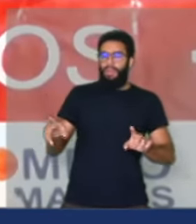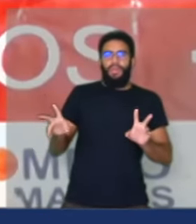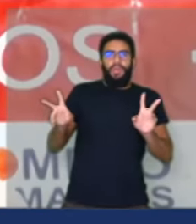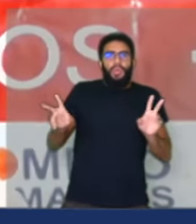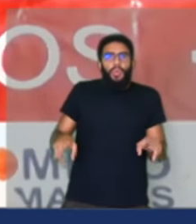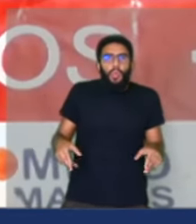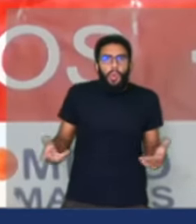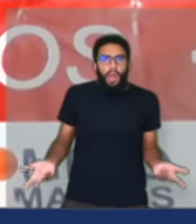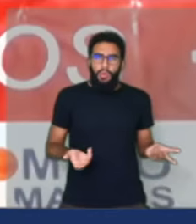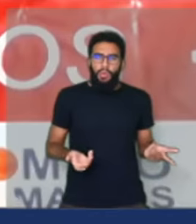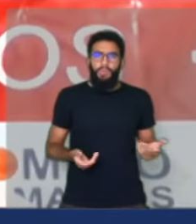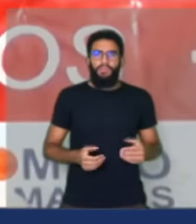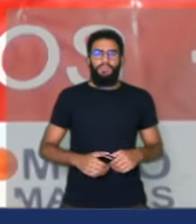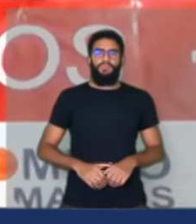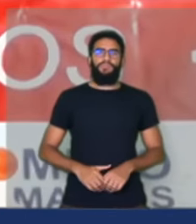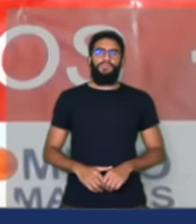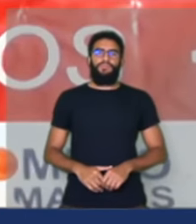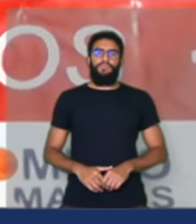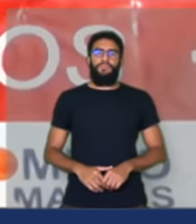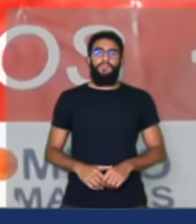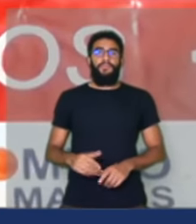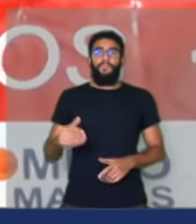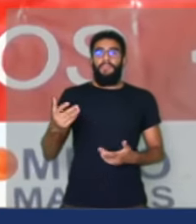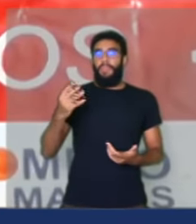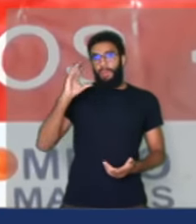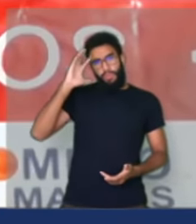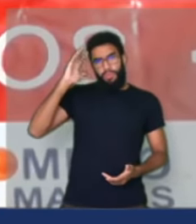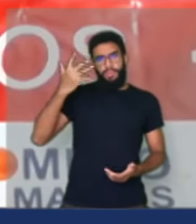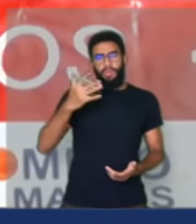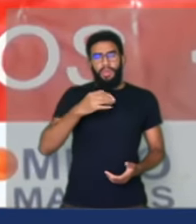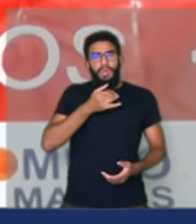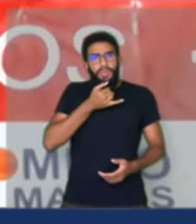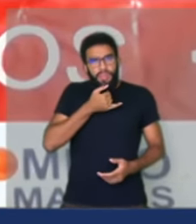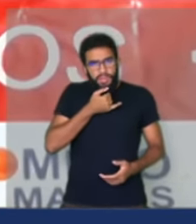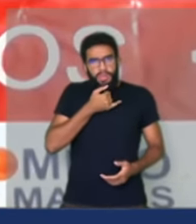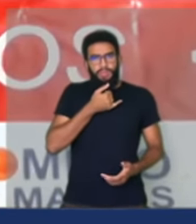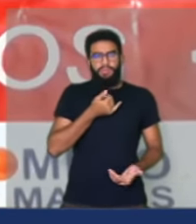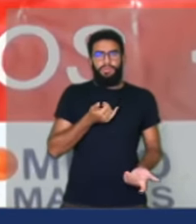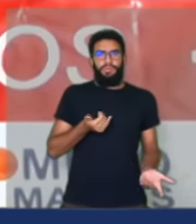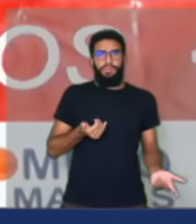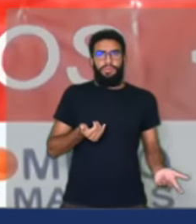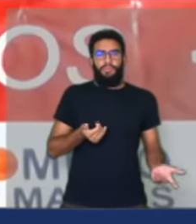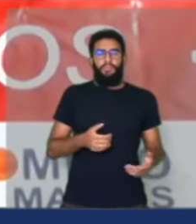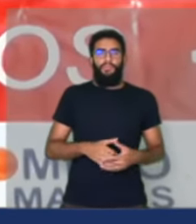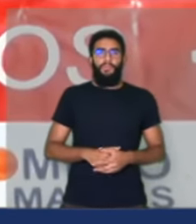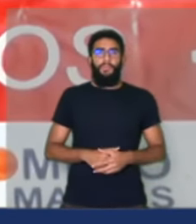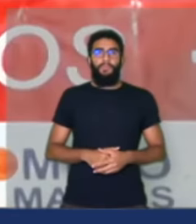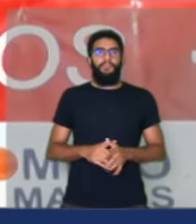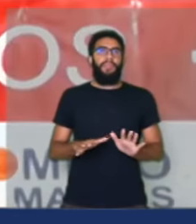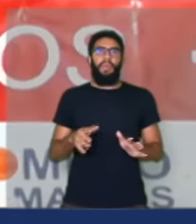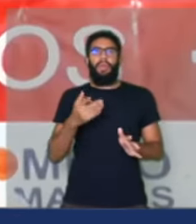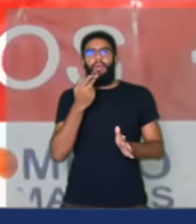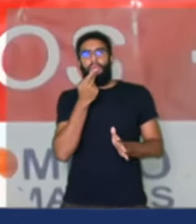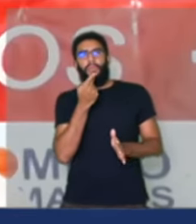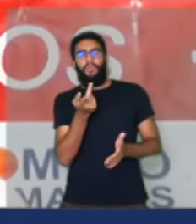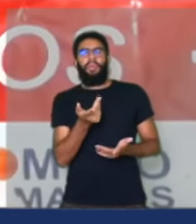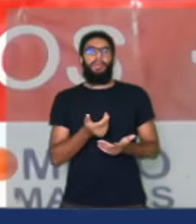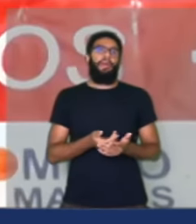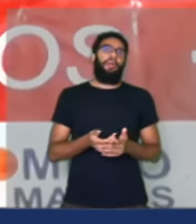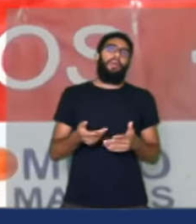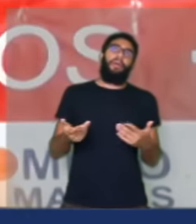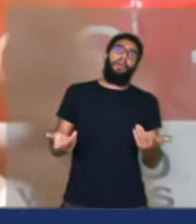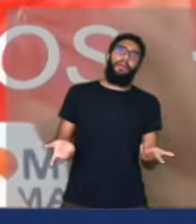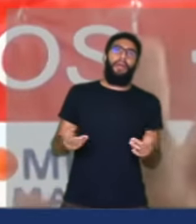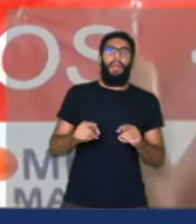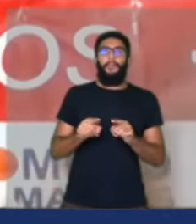Perseguiram, ameaçaram, acontecer isso no nosso campo. E não adianta querer justificar, ah, mas